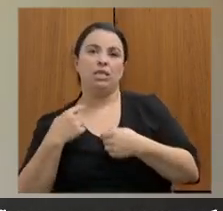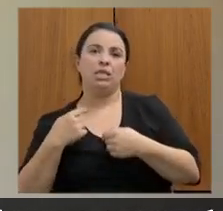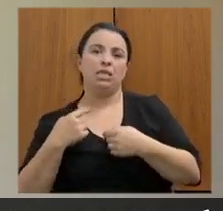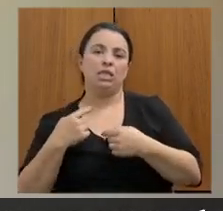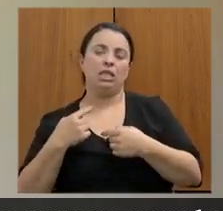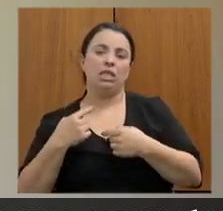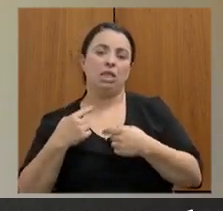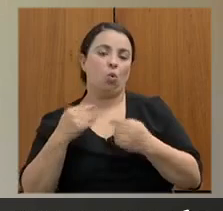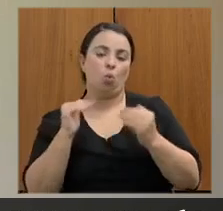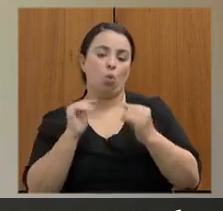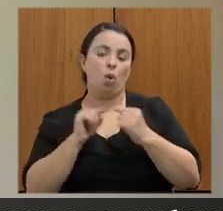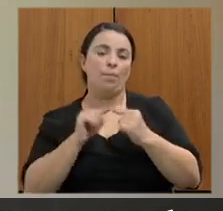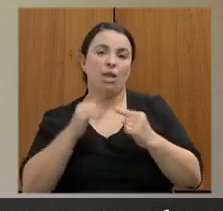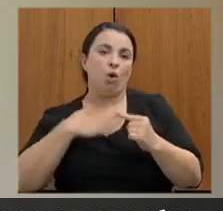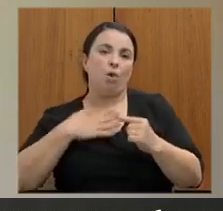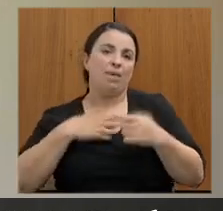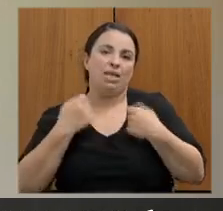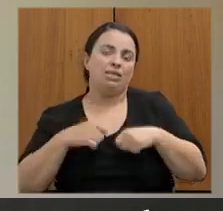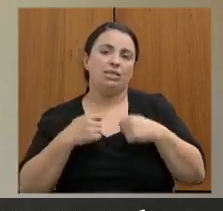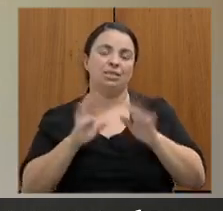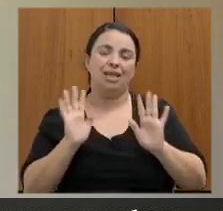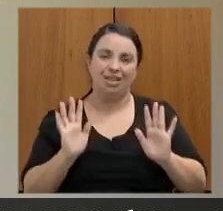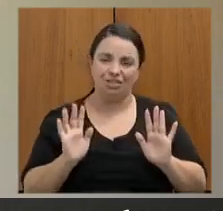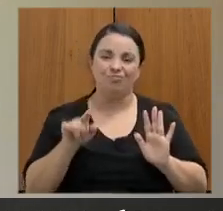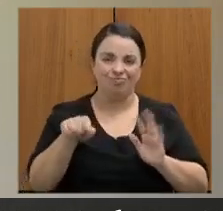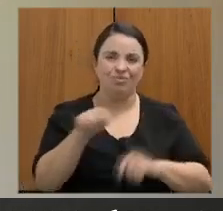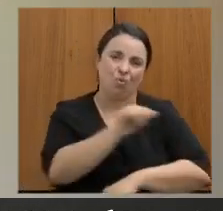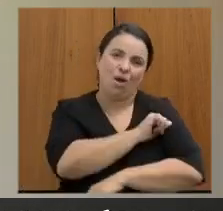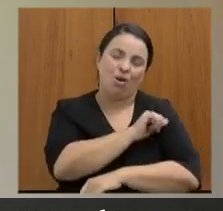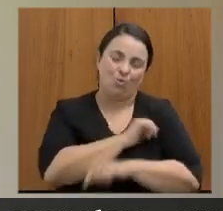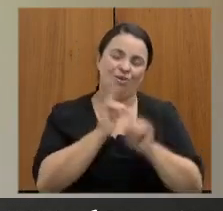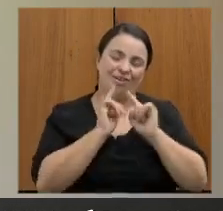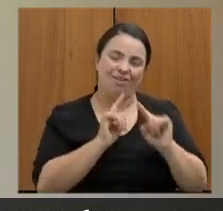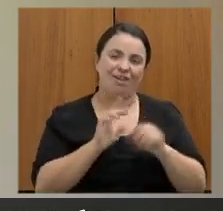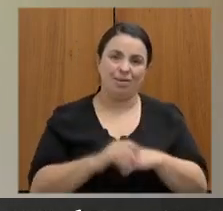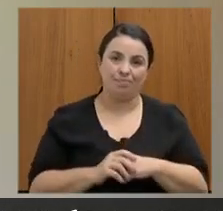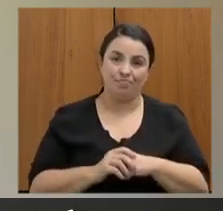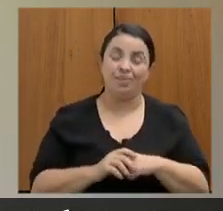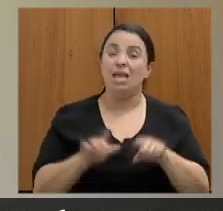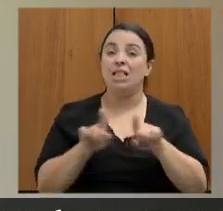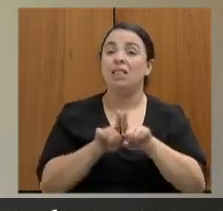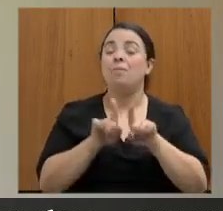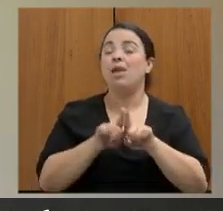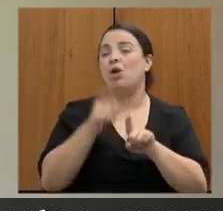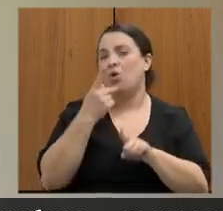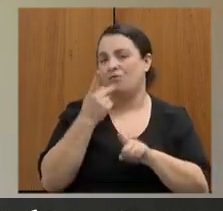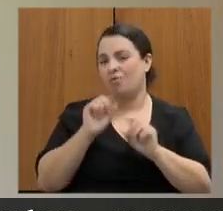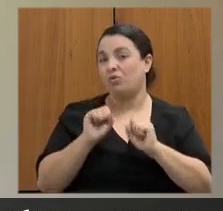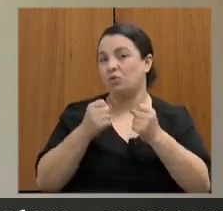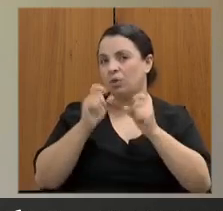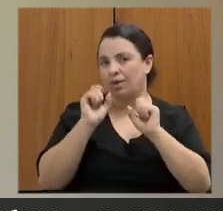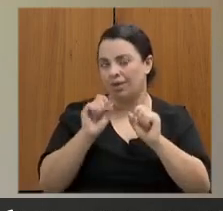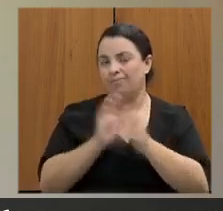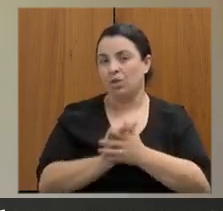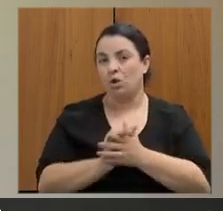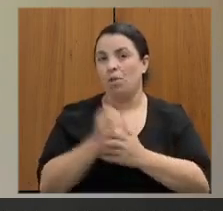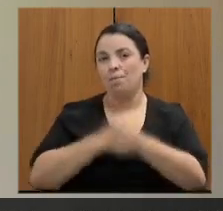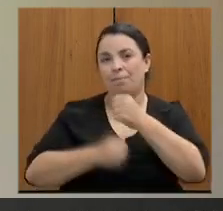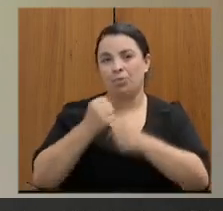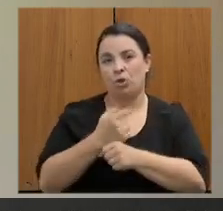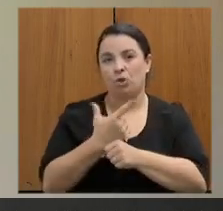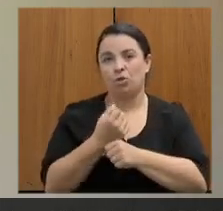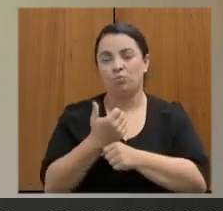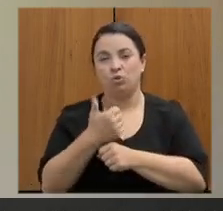recordo secretária para finalizar a presidenta que ainda antes de tomar posse no ano de 2018 no ano de